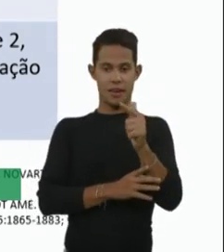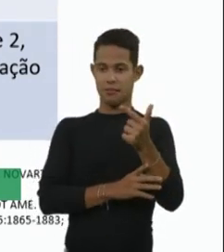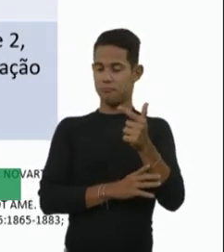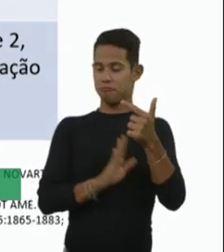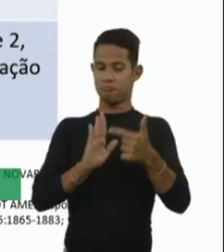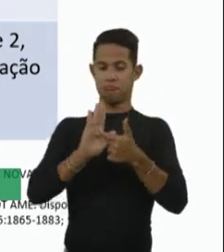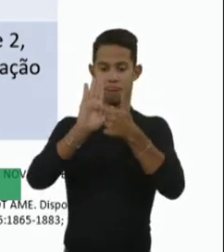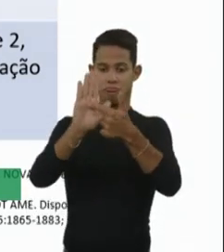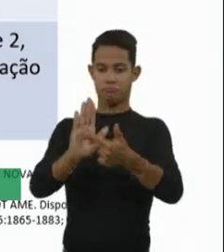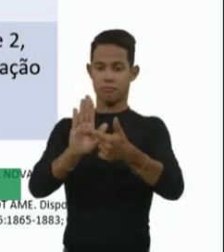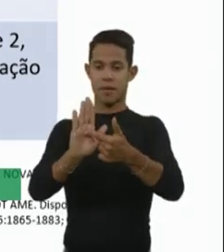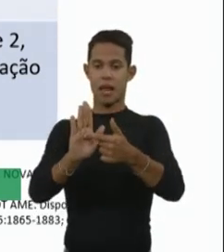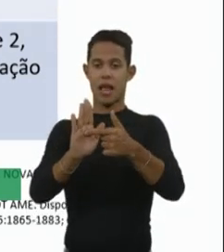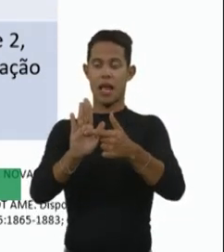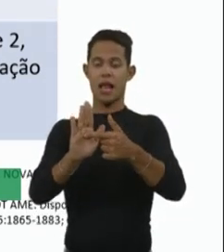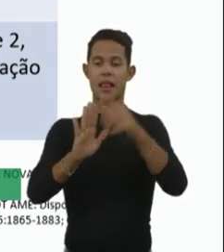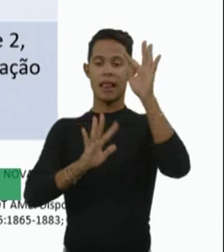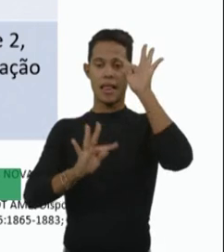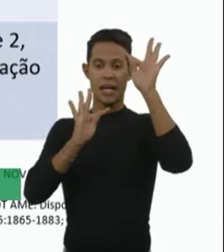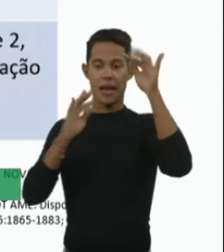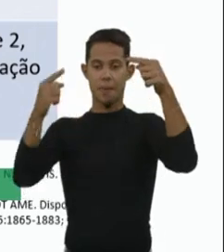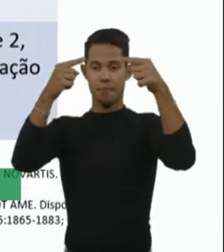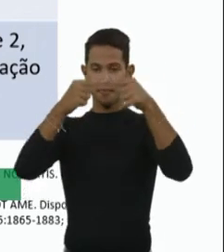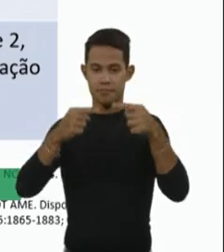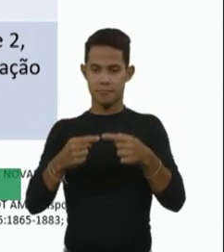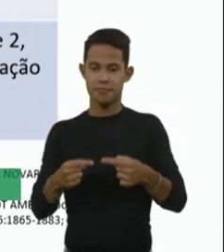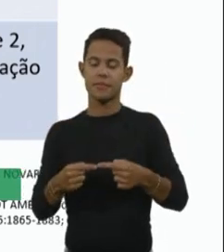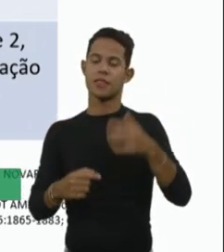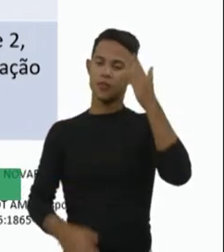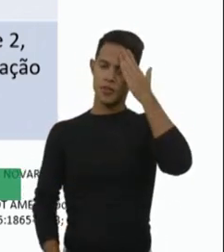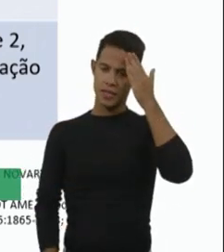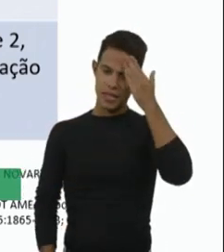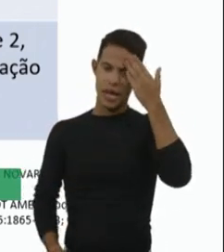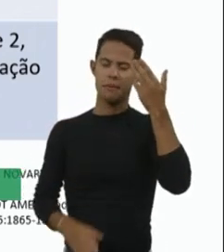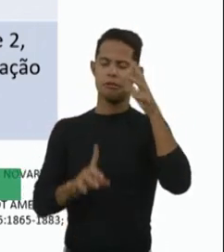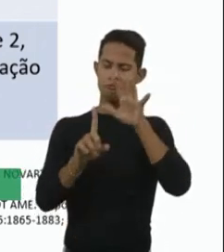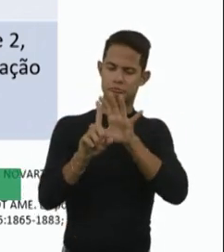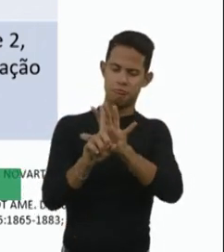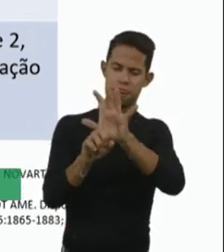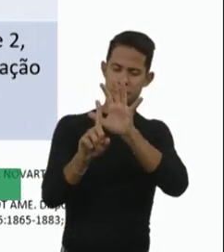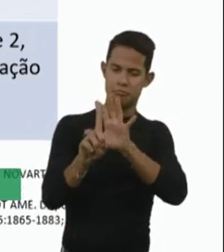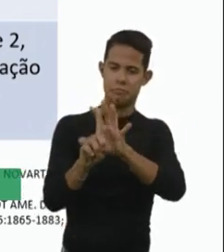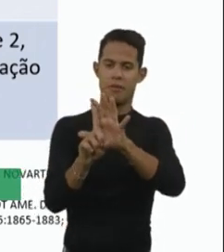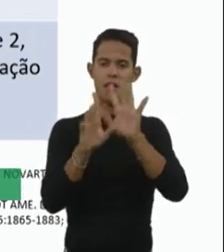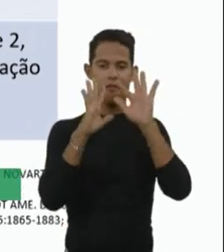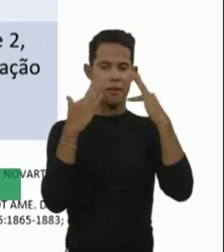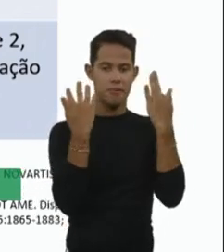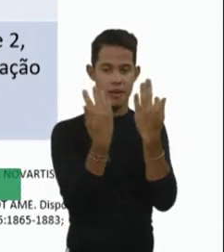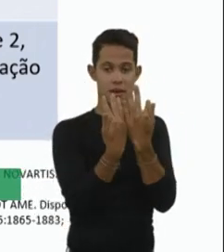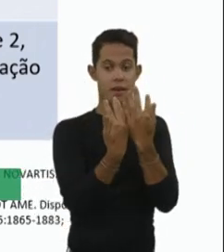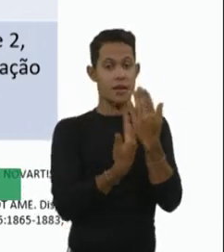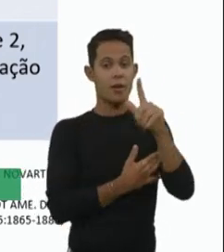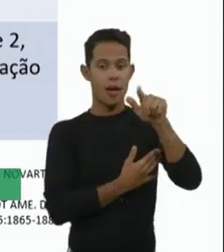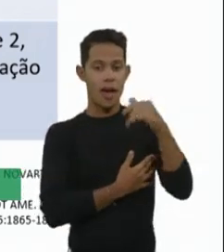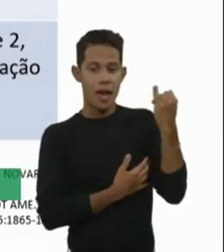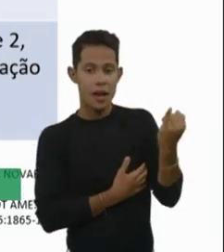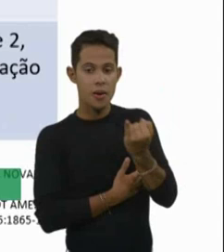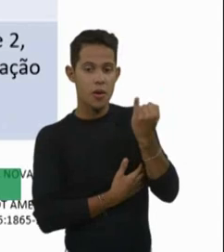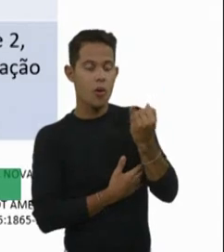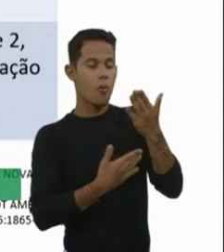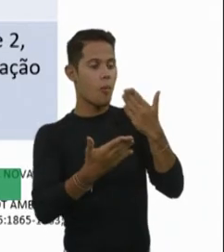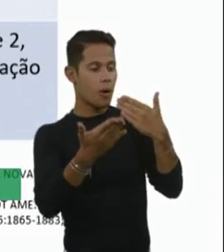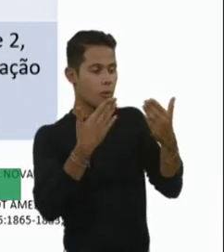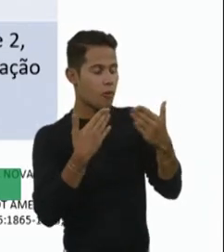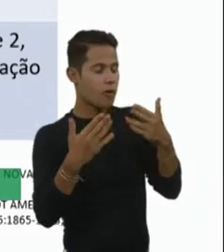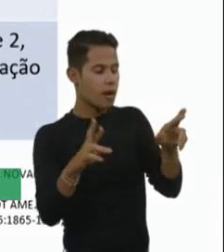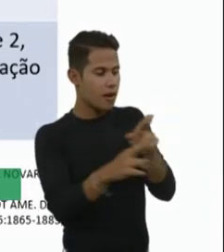terapia combinada, embora a gente sofra bastante pressão das famílias, então, é muito importante uma conversa franca com a família e que a